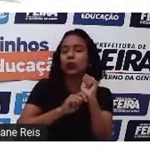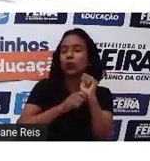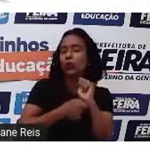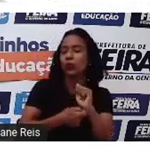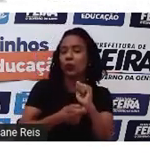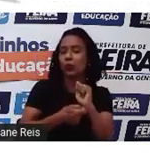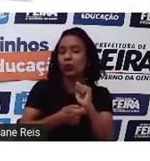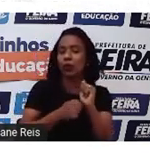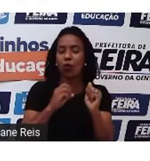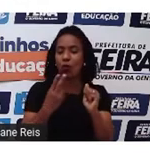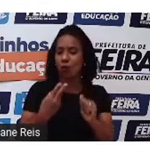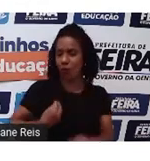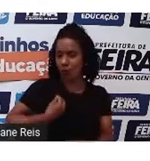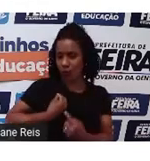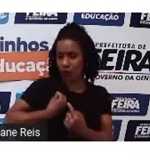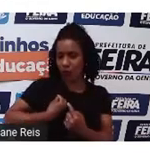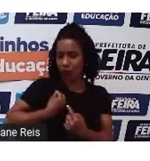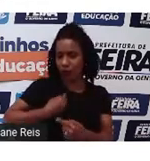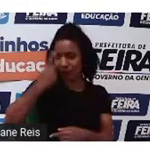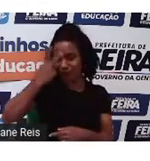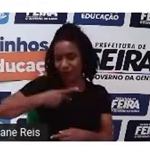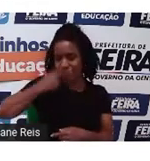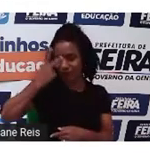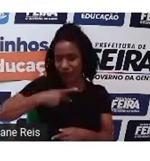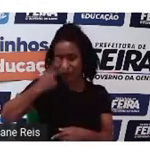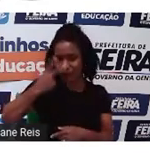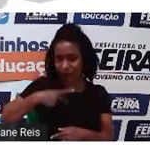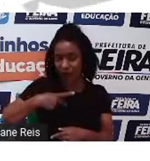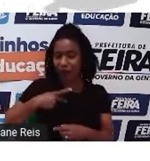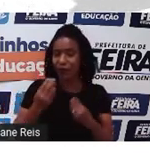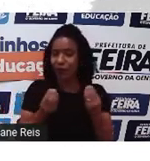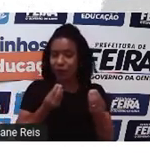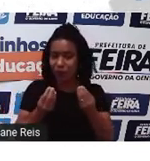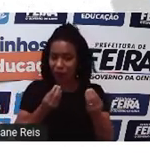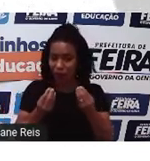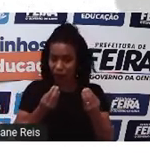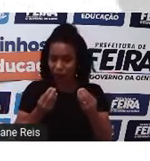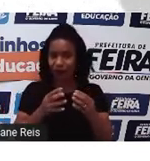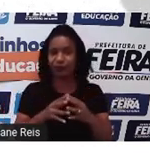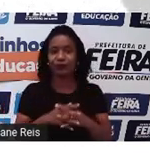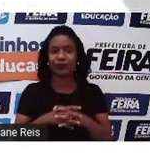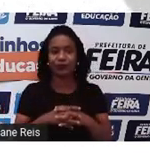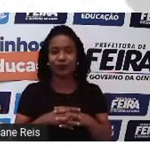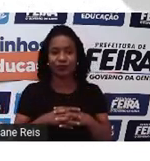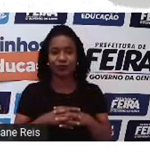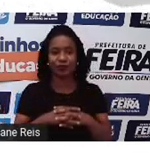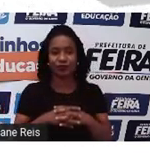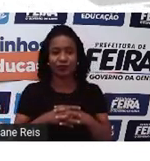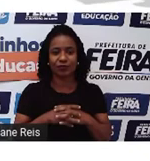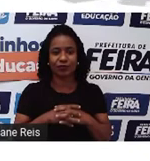Isso tem um termo específico na internet. Love bonding, faking,